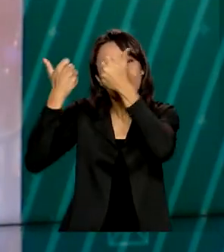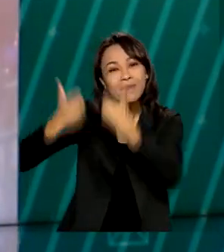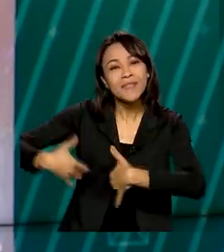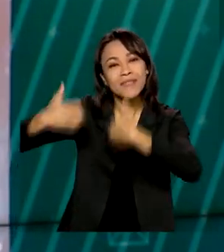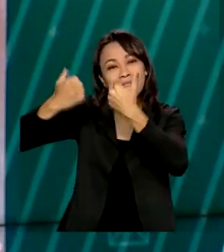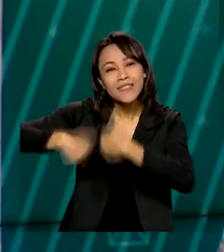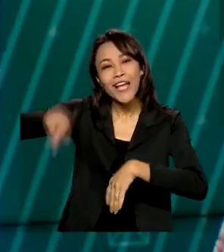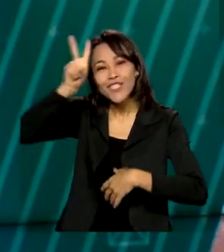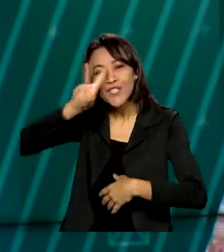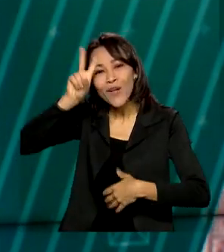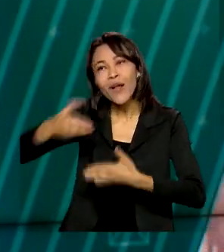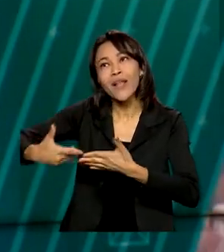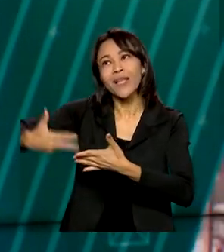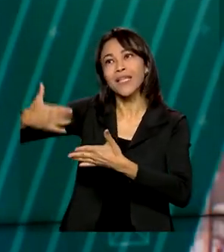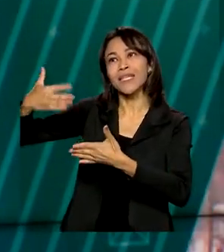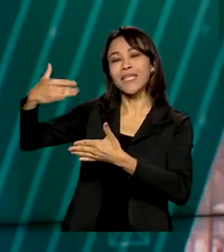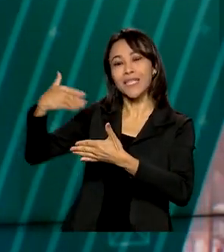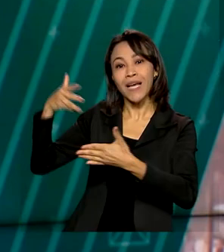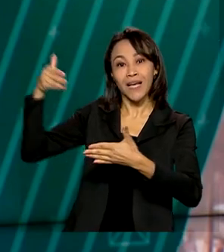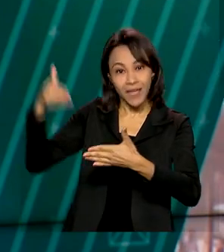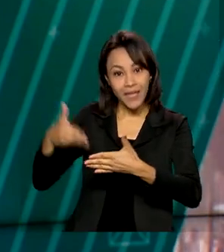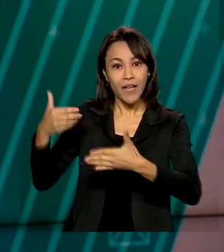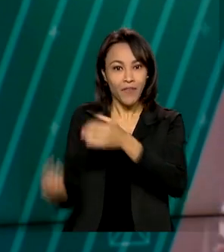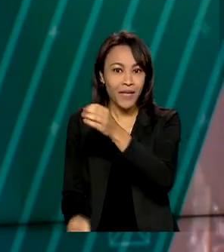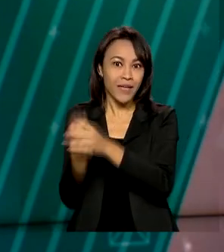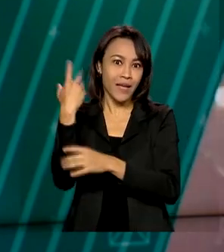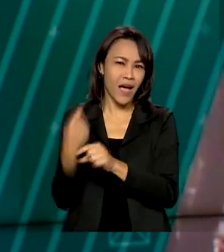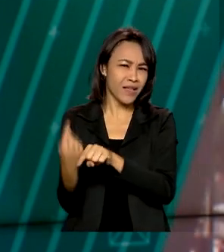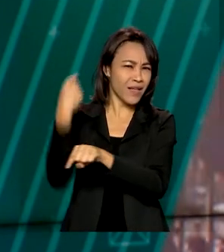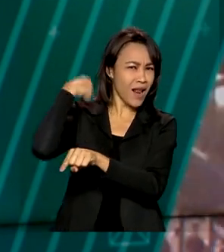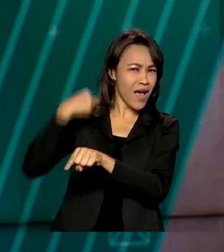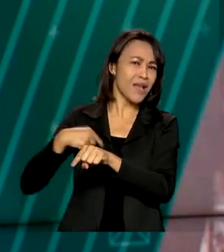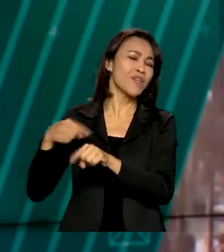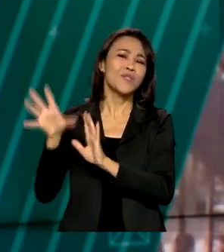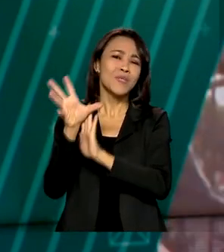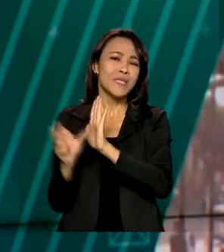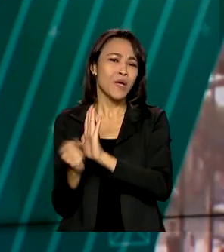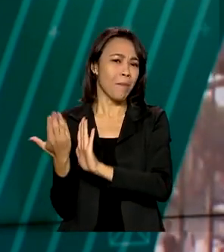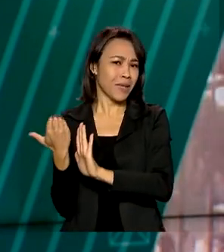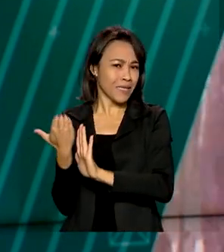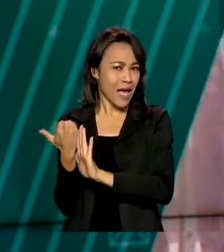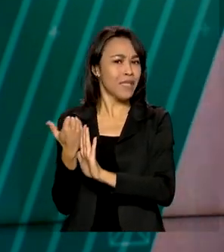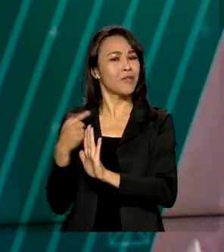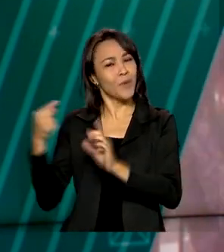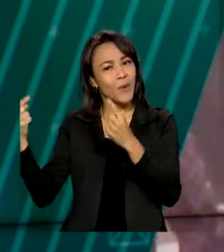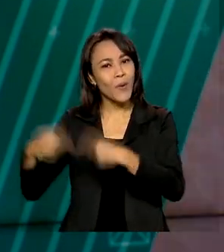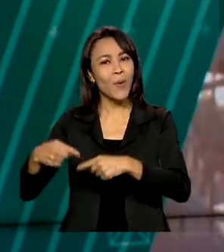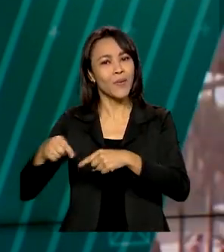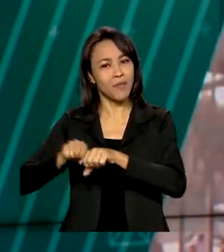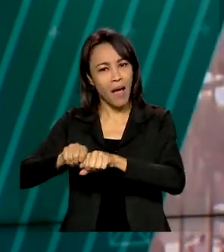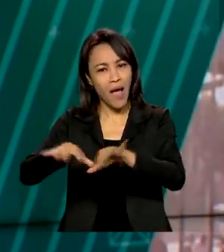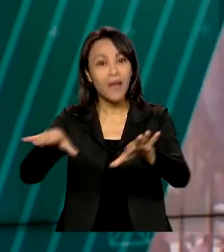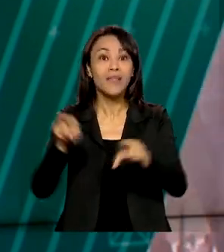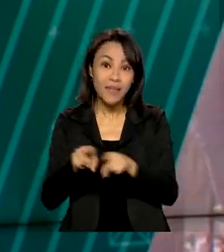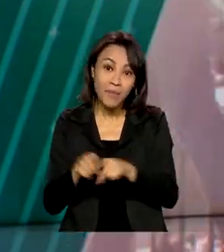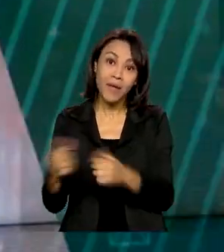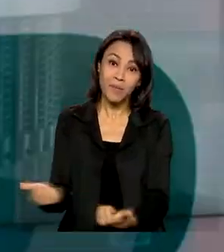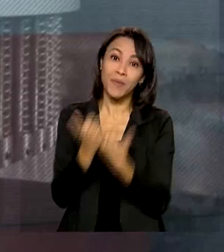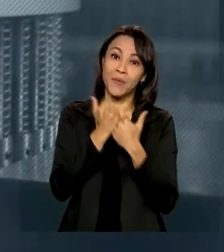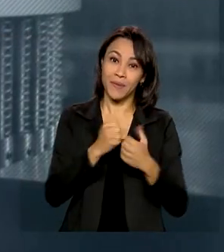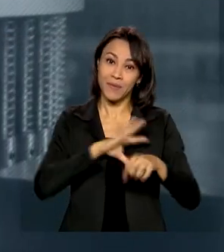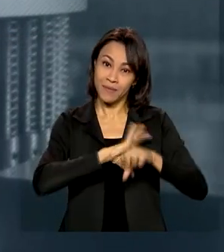instituição criada para combater epidemias no início do século passado, além de atuar na linha de frente contra a Covid-19.